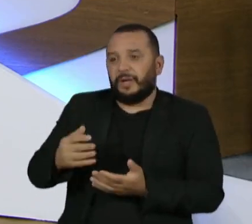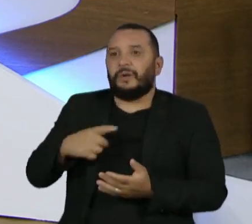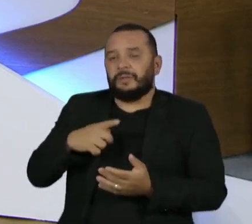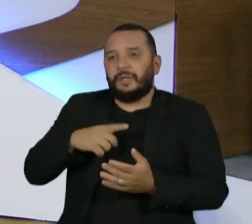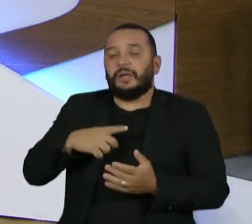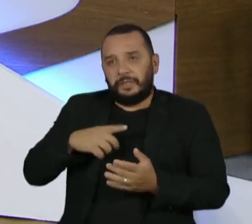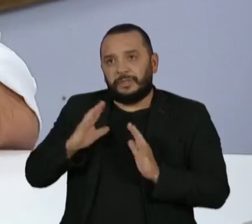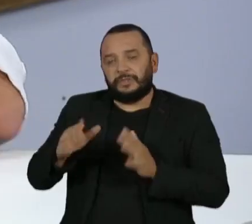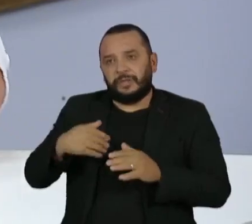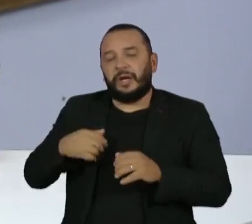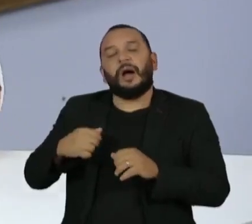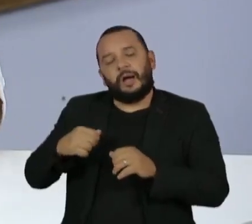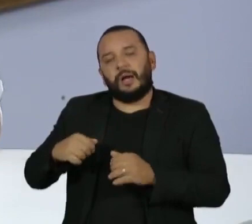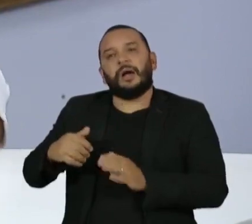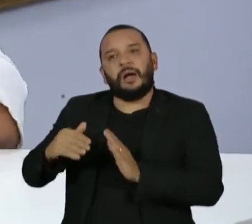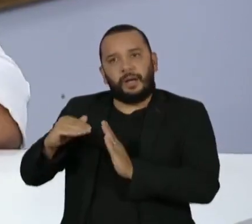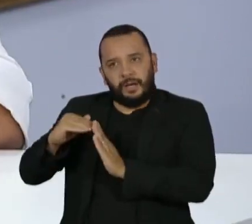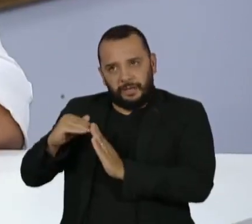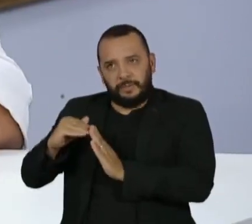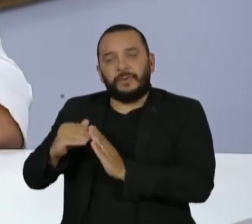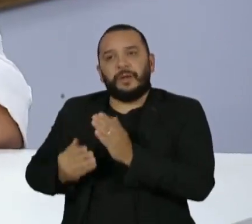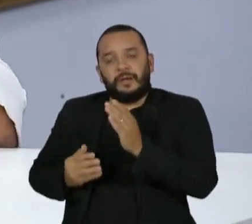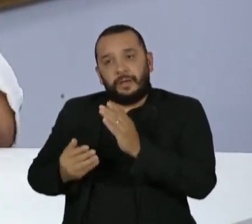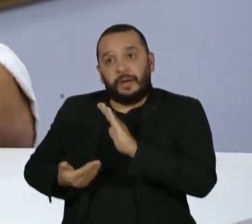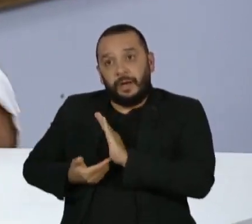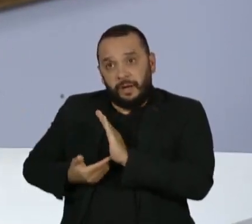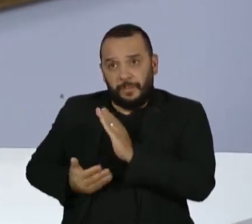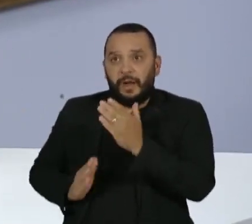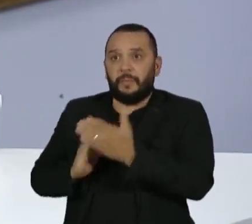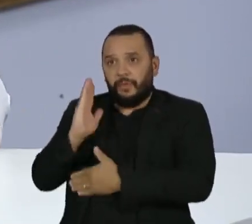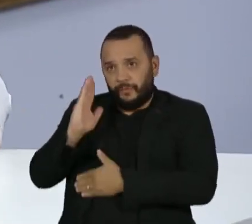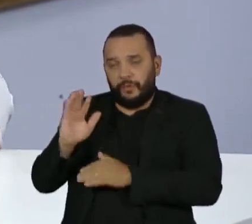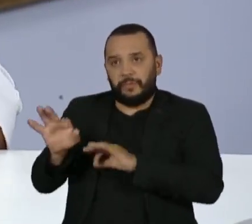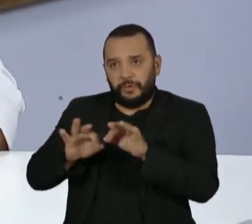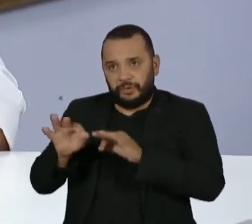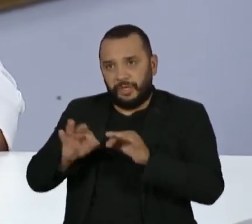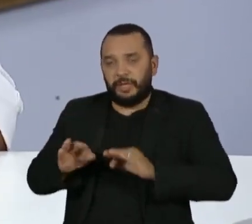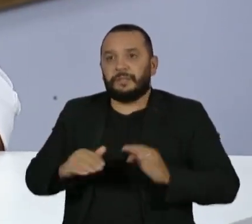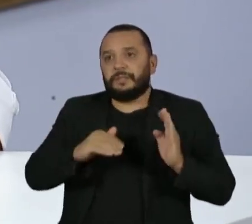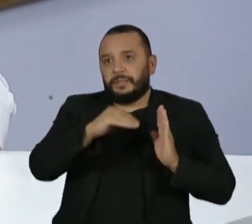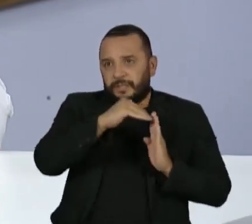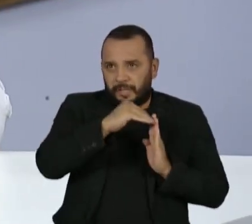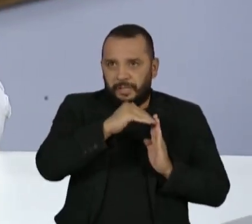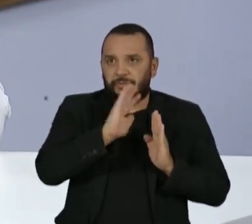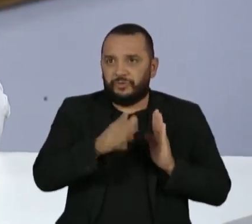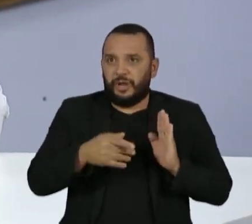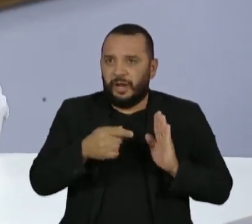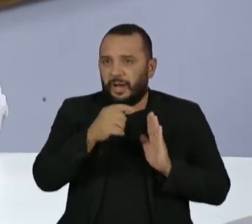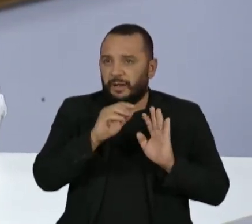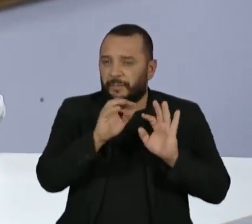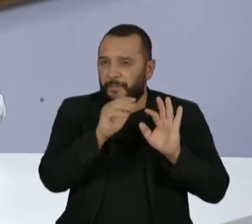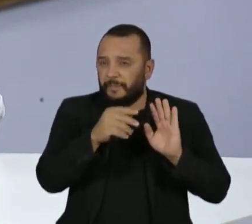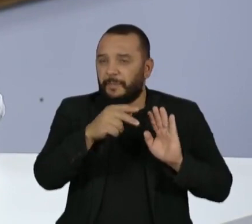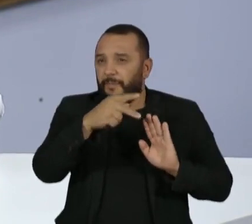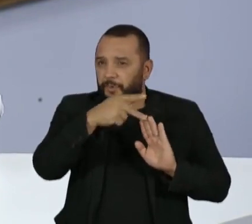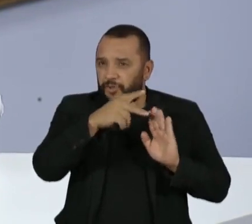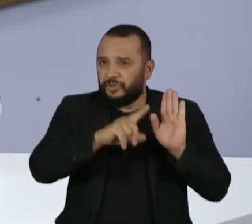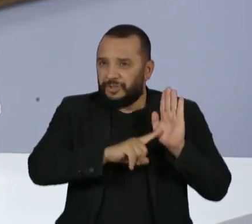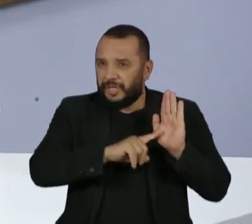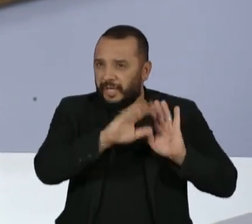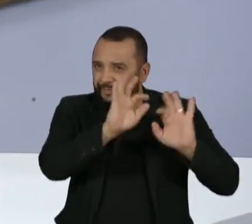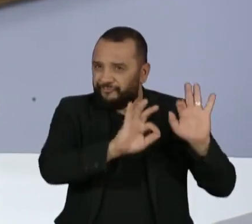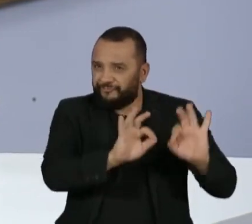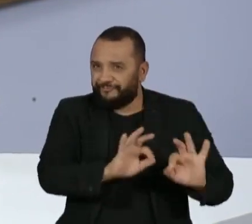principológico, foi para o Senado, o Senado fez uma comissão de juristas, refez o projeto, e eu queria a sua opinião em